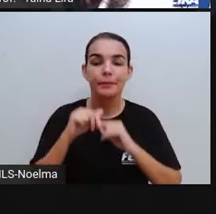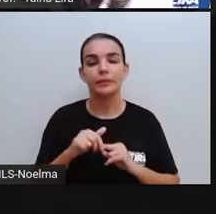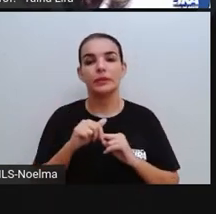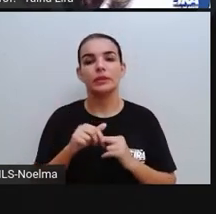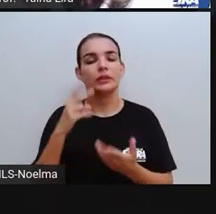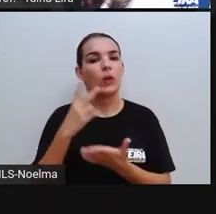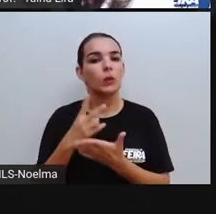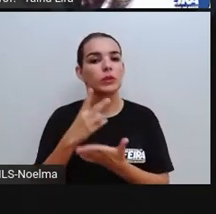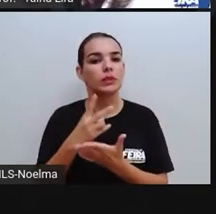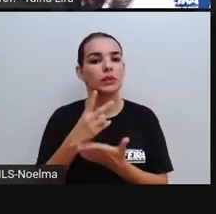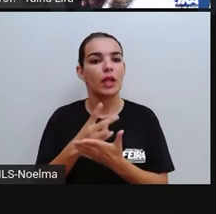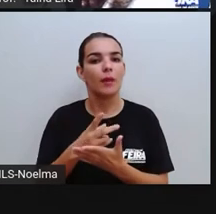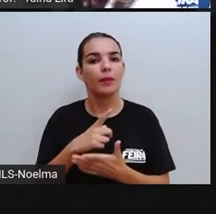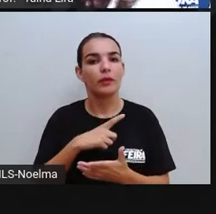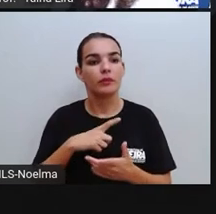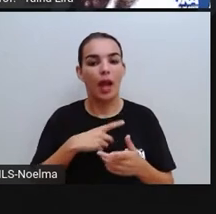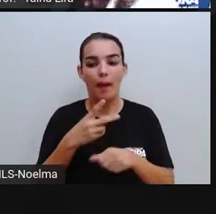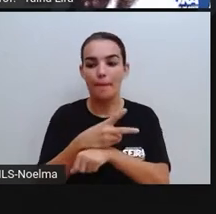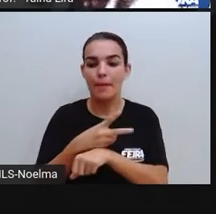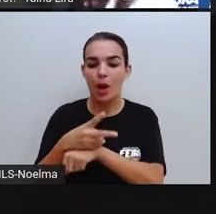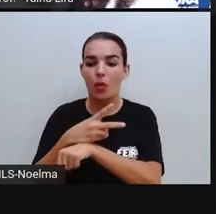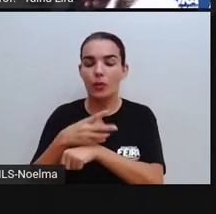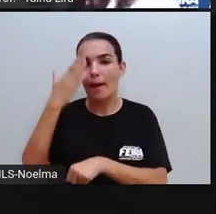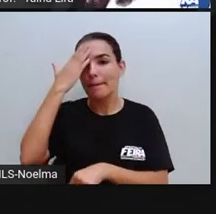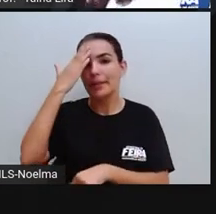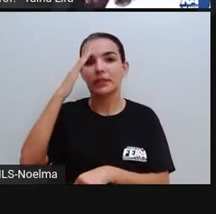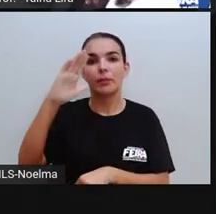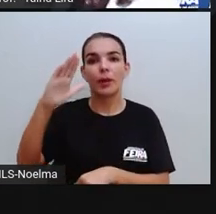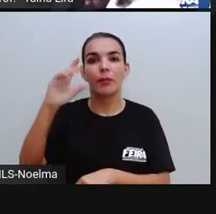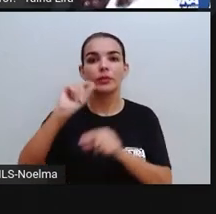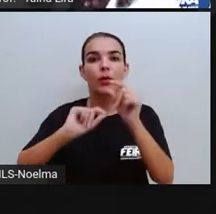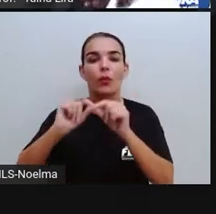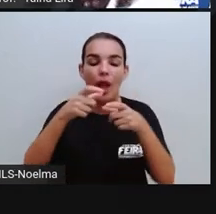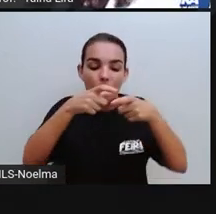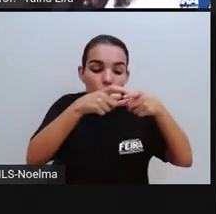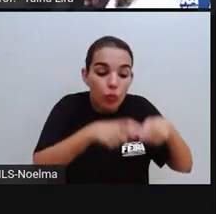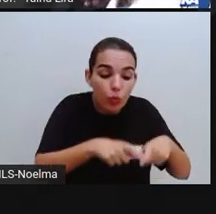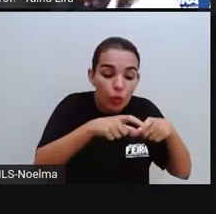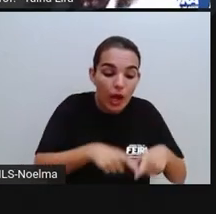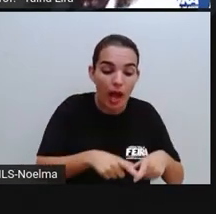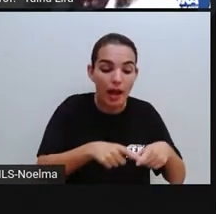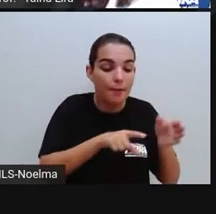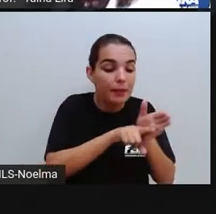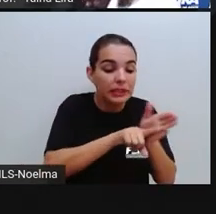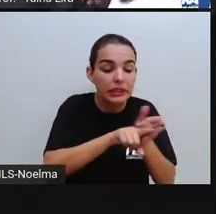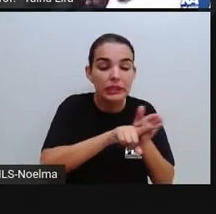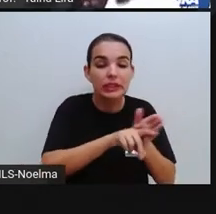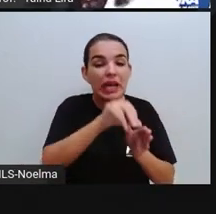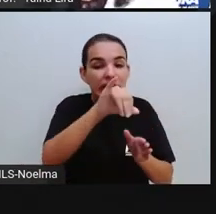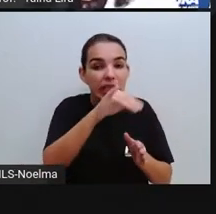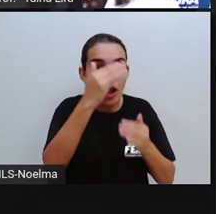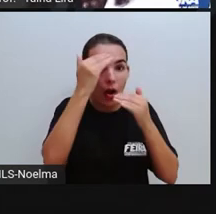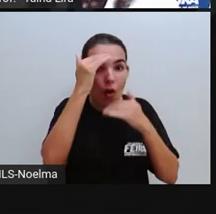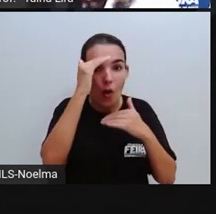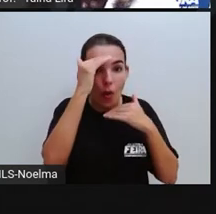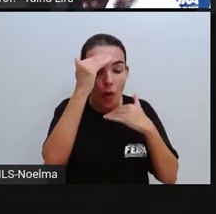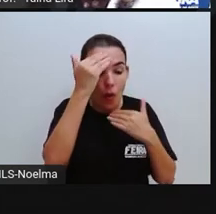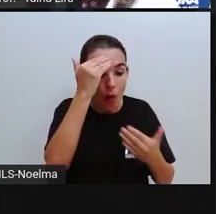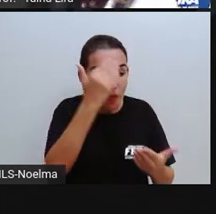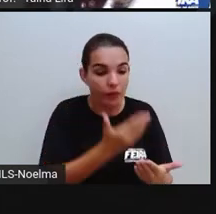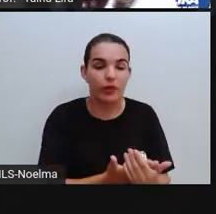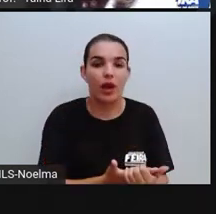tem que procurar, principalmente, né, a fonte da notícia para ver se é confiável. Então,